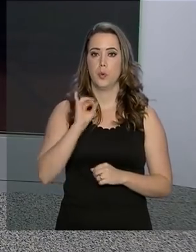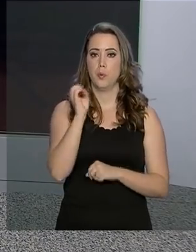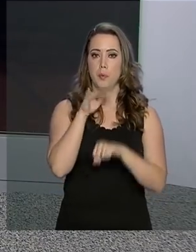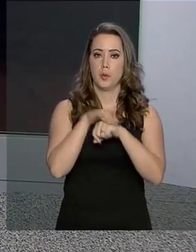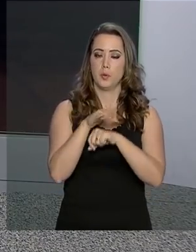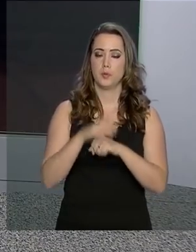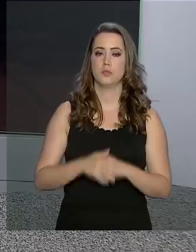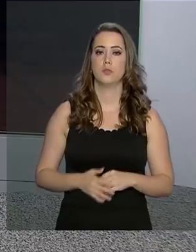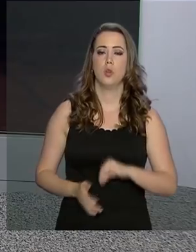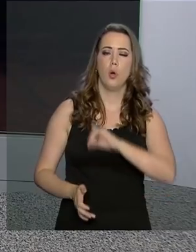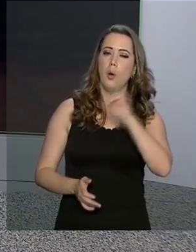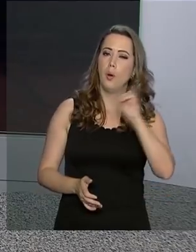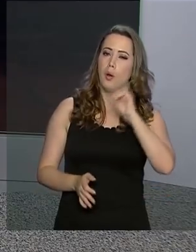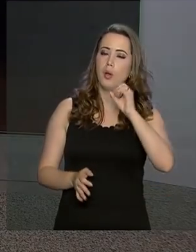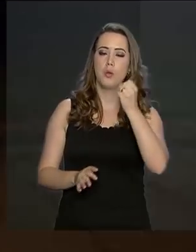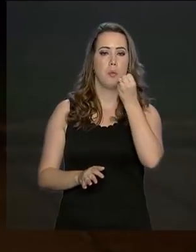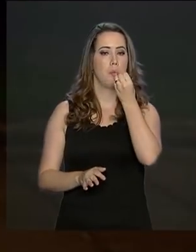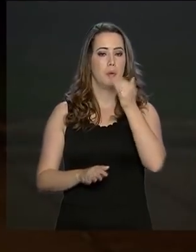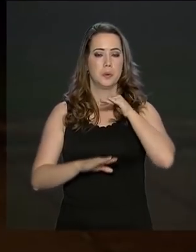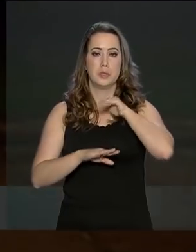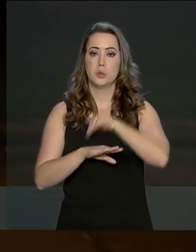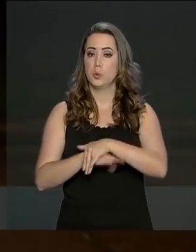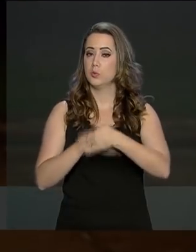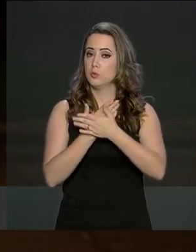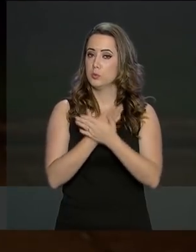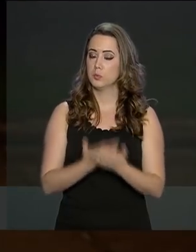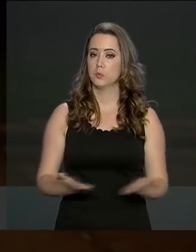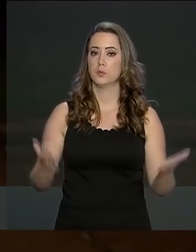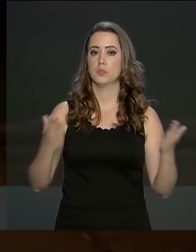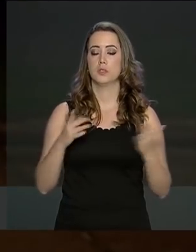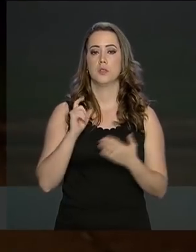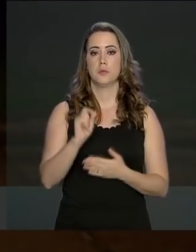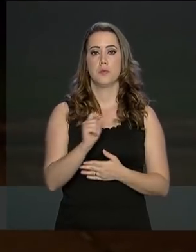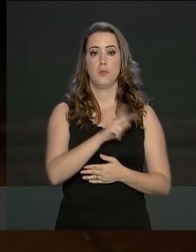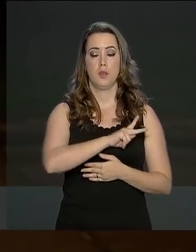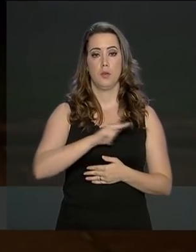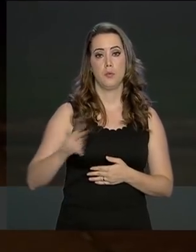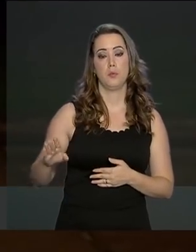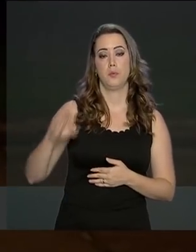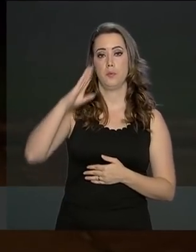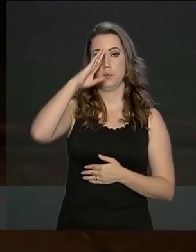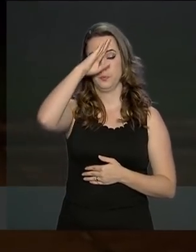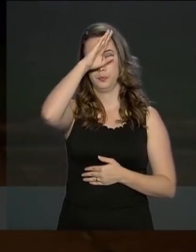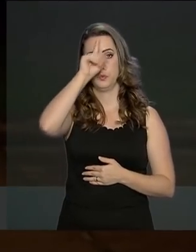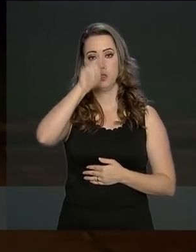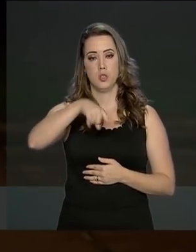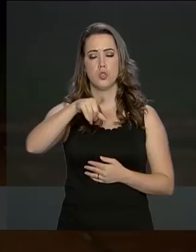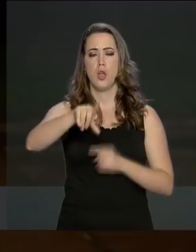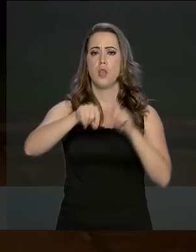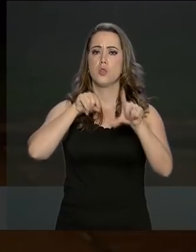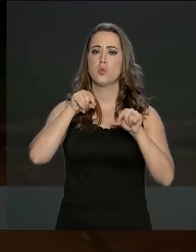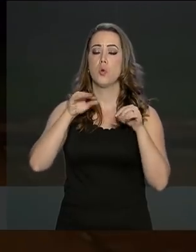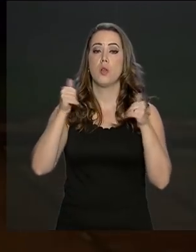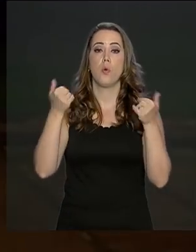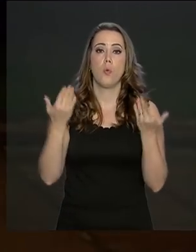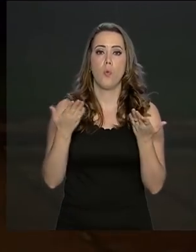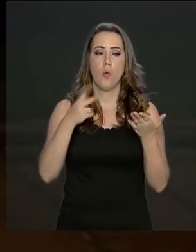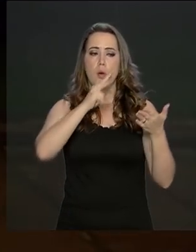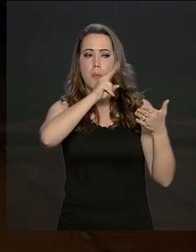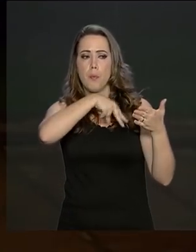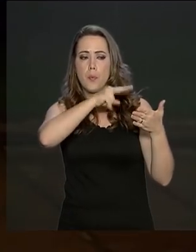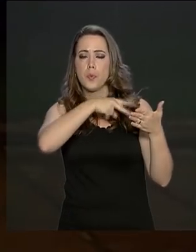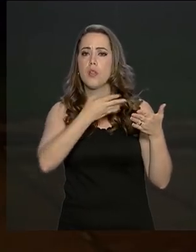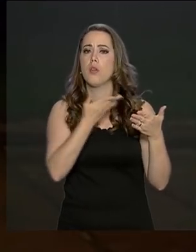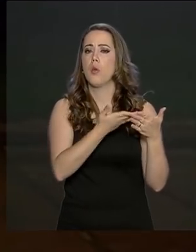Oi, Alessandra. Boa noite para você, boa noite a todos. Olha, o presidente Jair Bolsonaro já definiu qual texto de